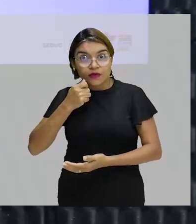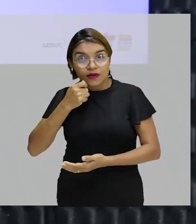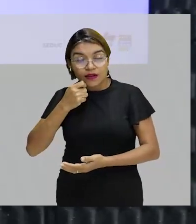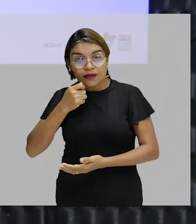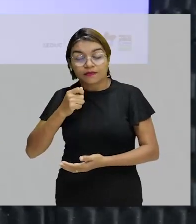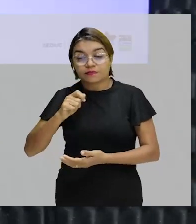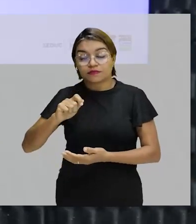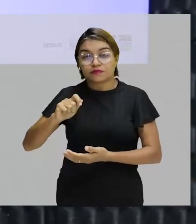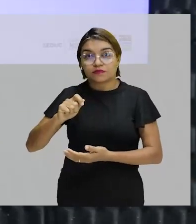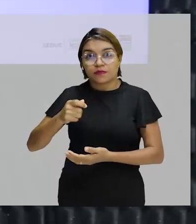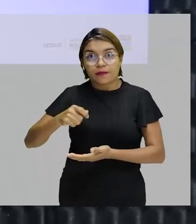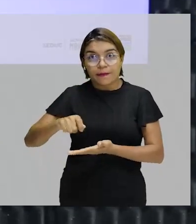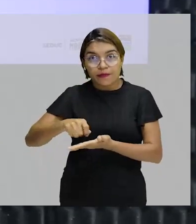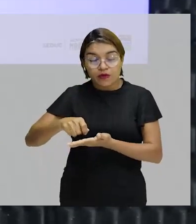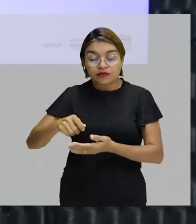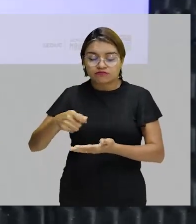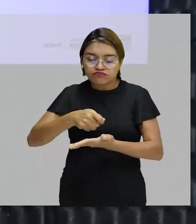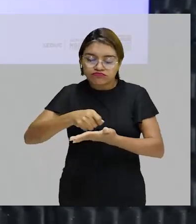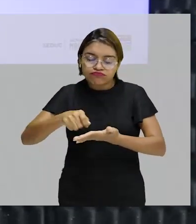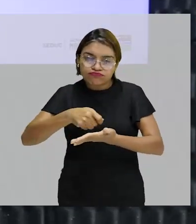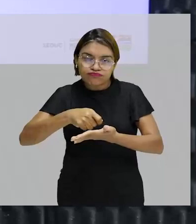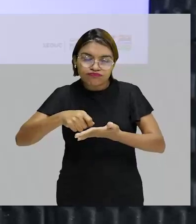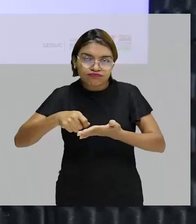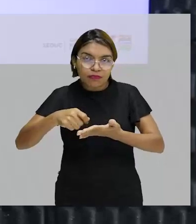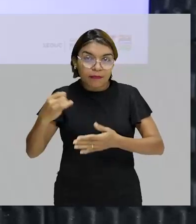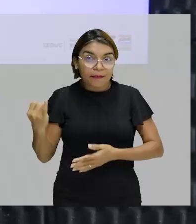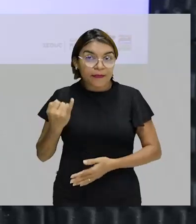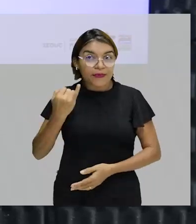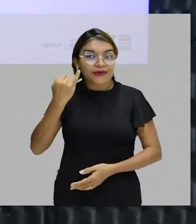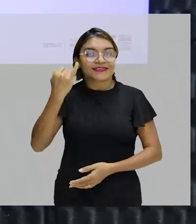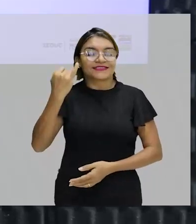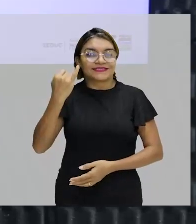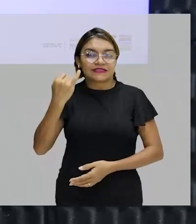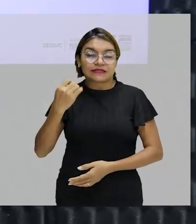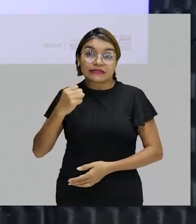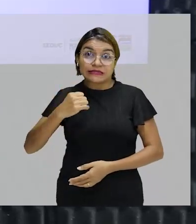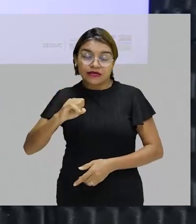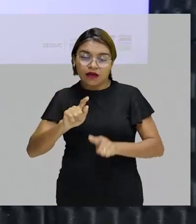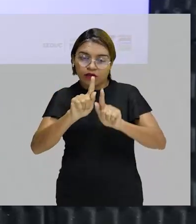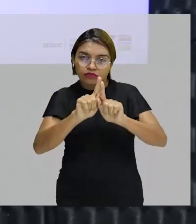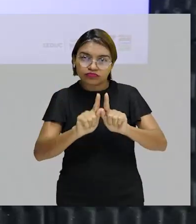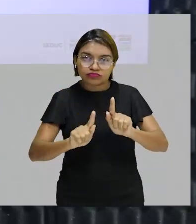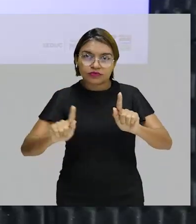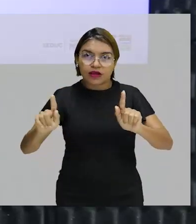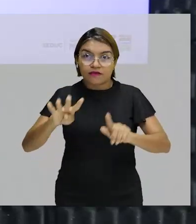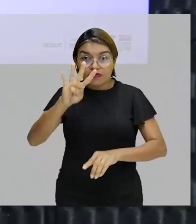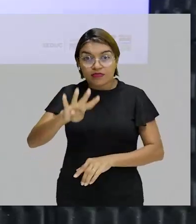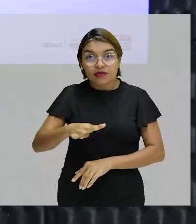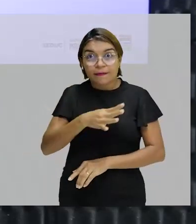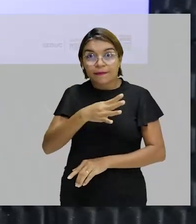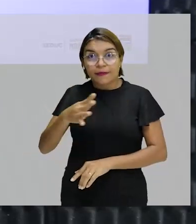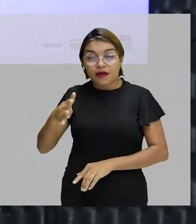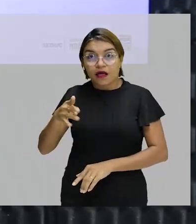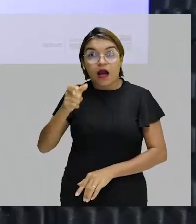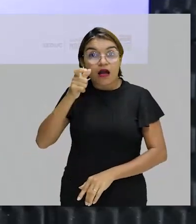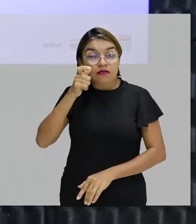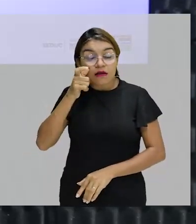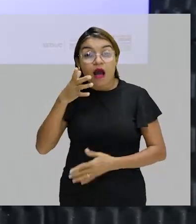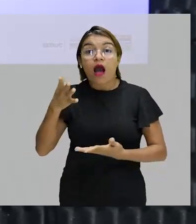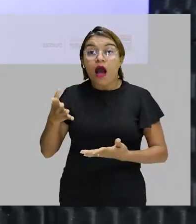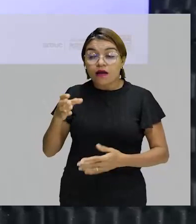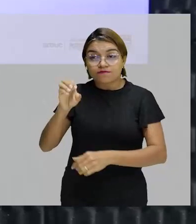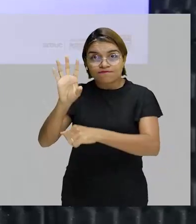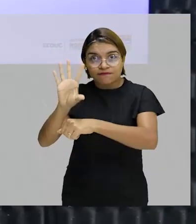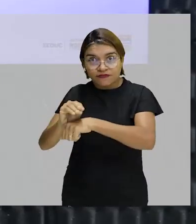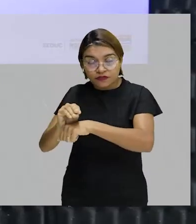anotações e sempre que for possível, né? Aquele gráfico, aquela tabela, aquela figura que chama a sua atenção, printa a tela,